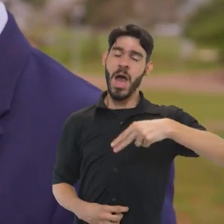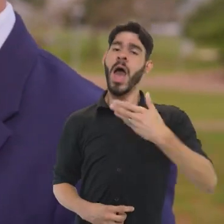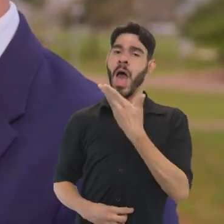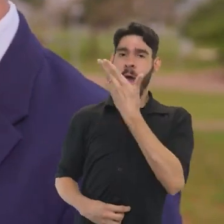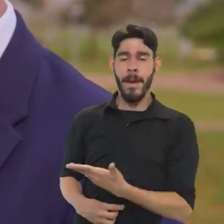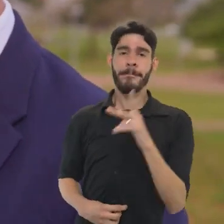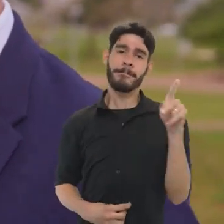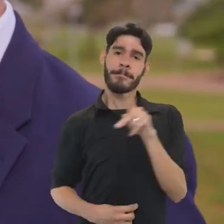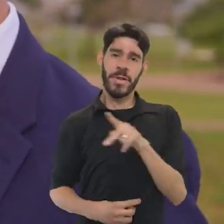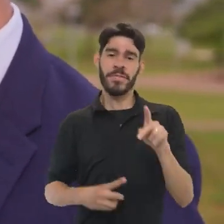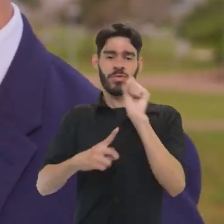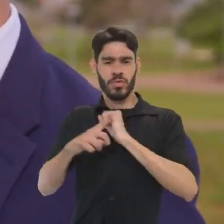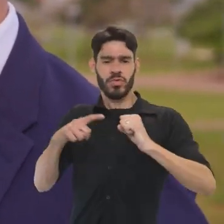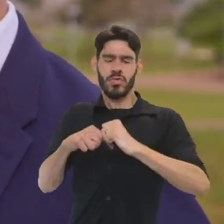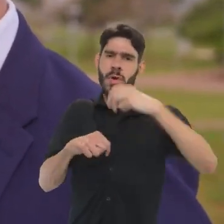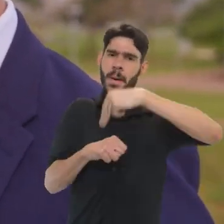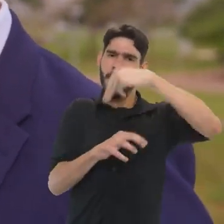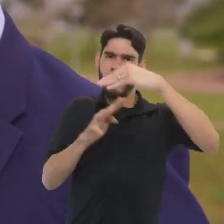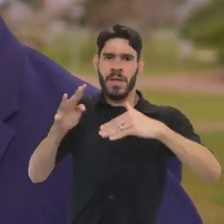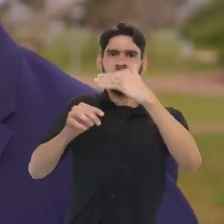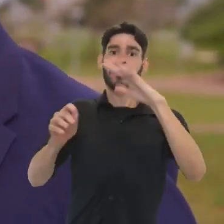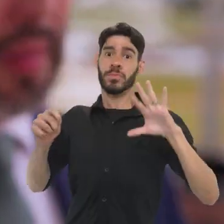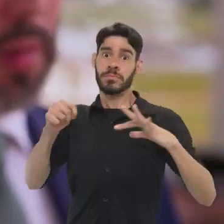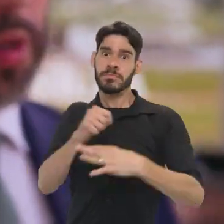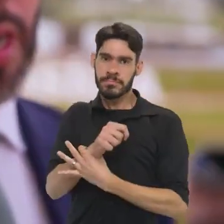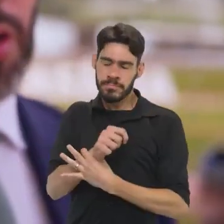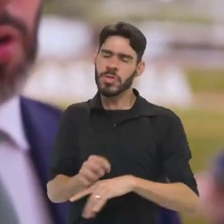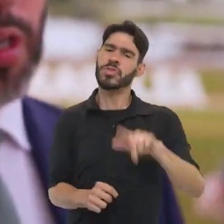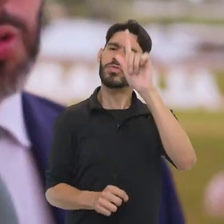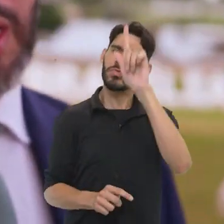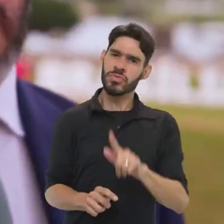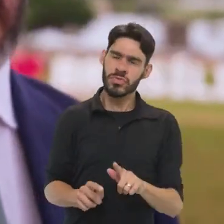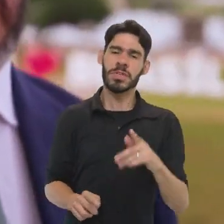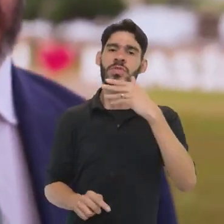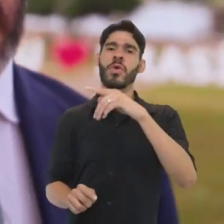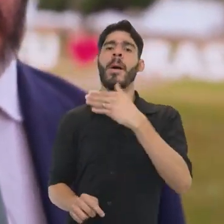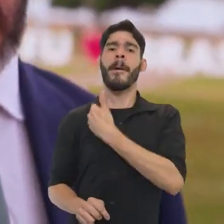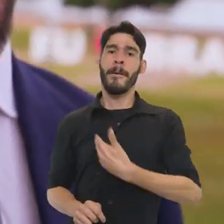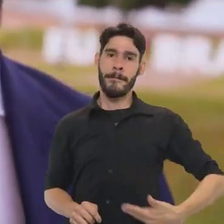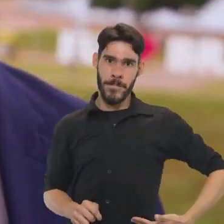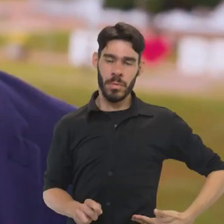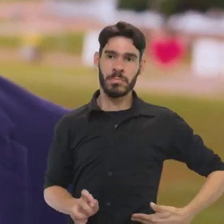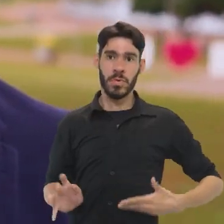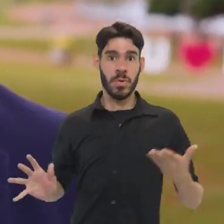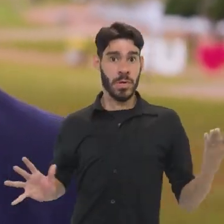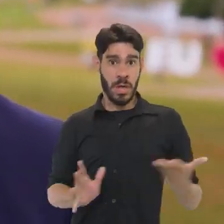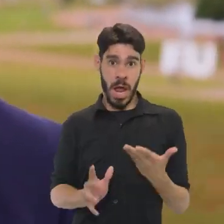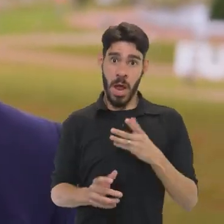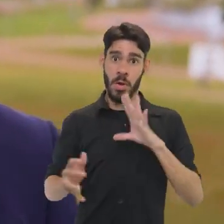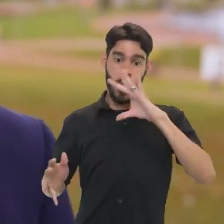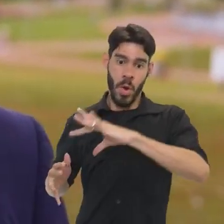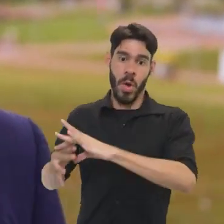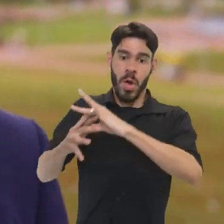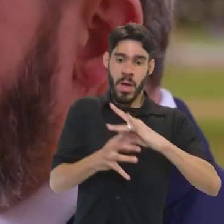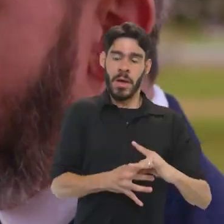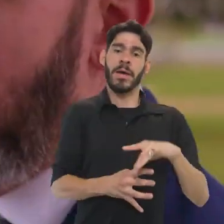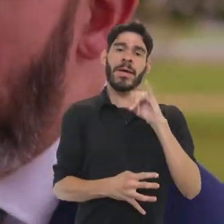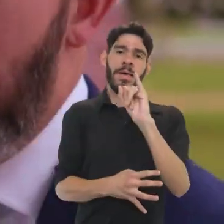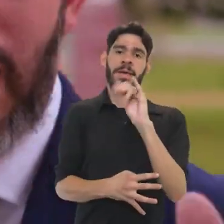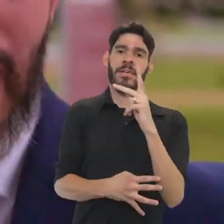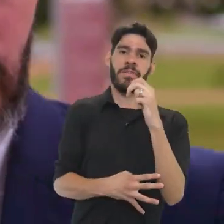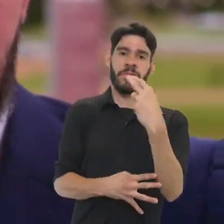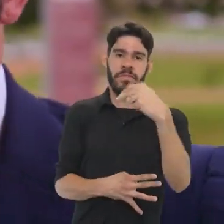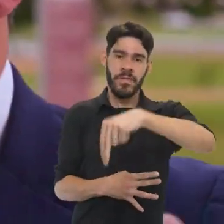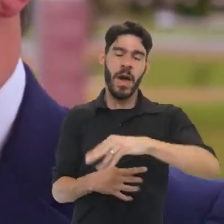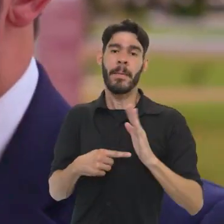Leandro Graz é professor, sociólogo, mestre em desenvolvimento sustentável e gestor público. E agora está à frente do